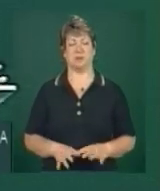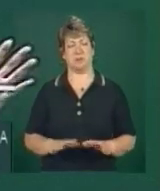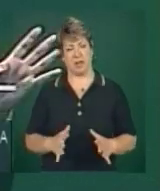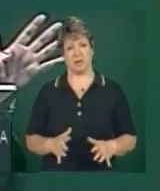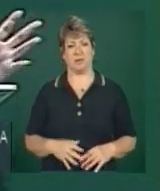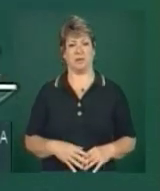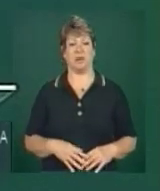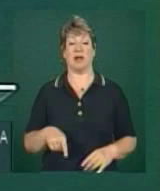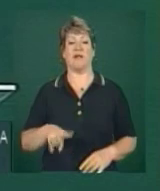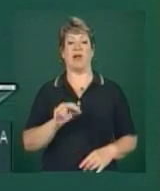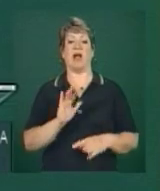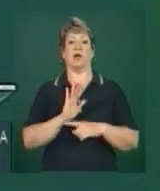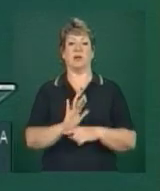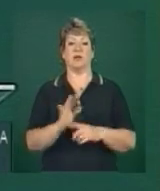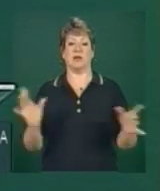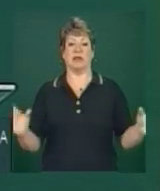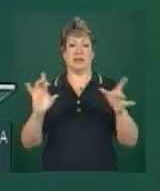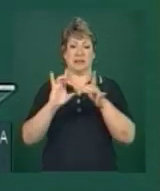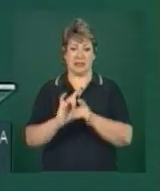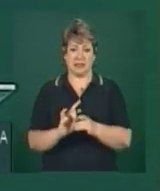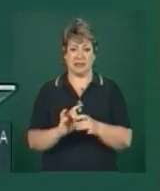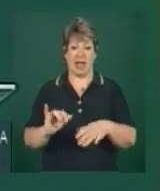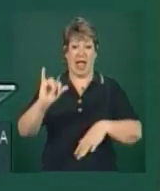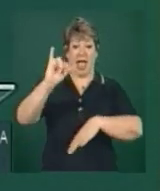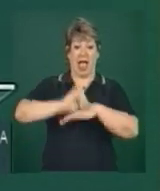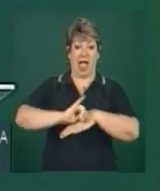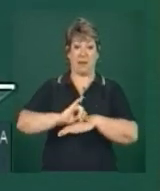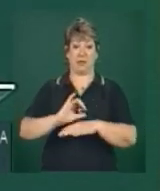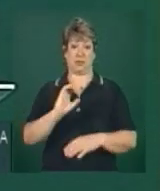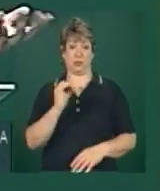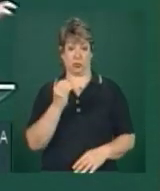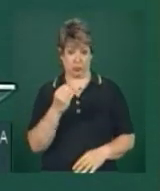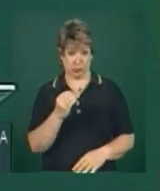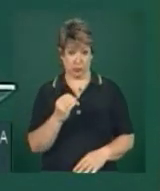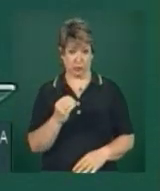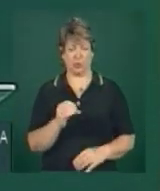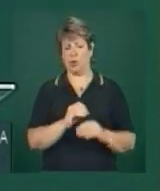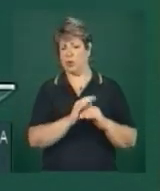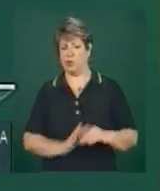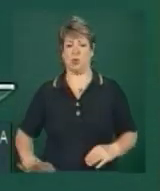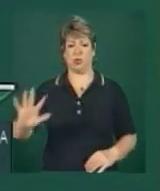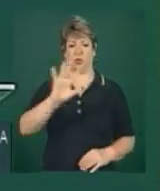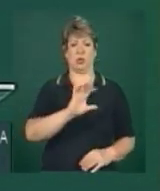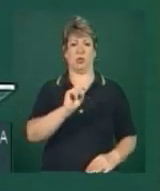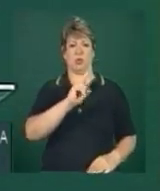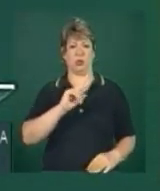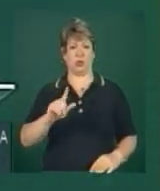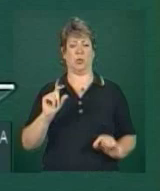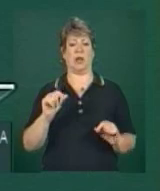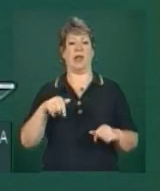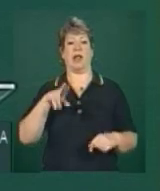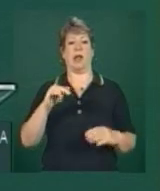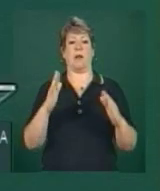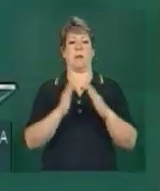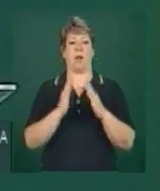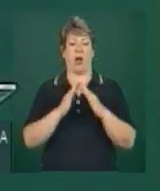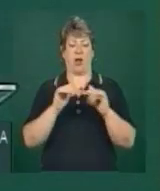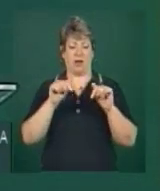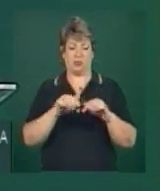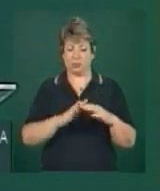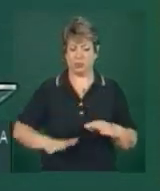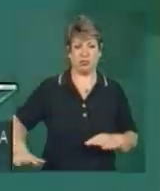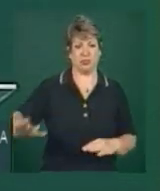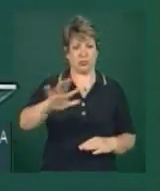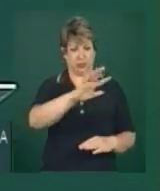ligação entre a capital dos gaúchos e toda a metade sul do Rio Grande, quem mora aqui no Rio Grande sabe